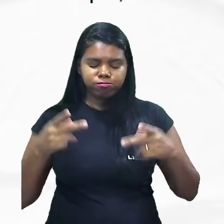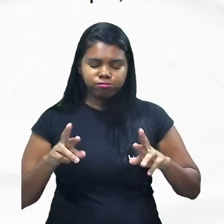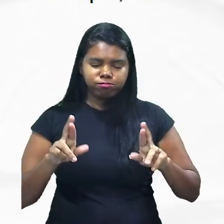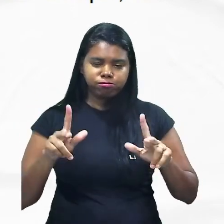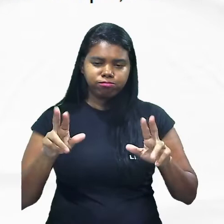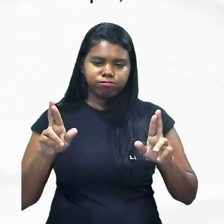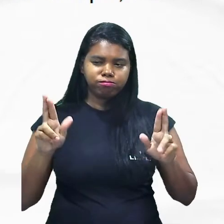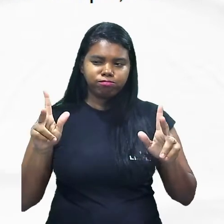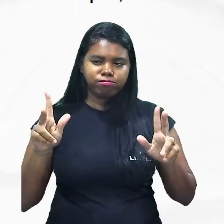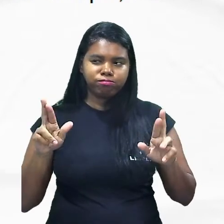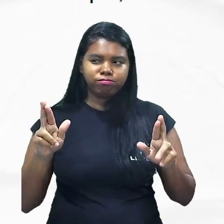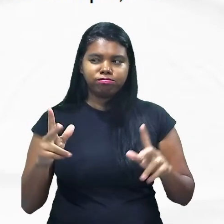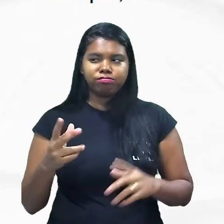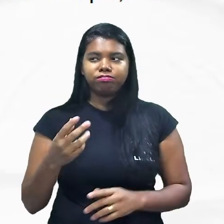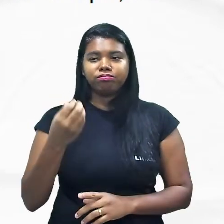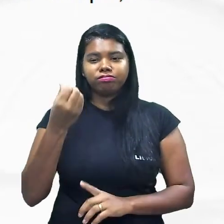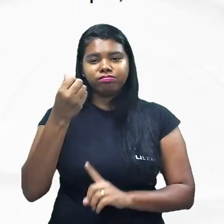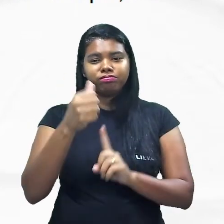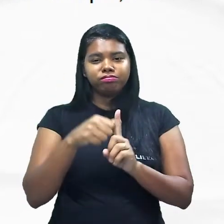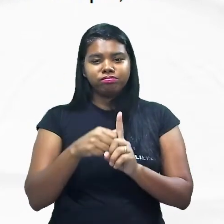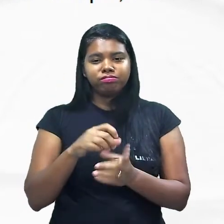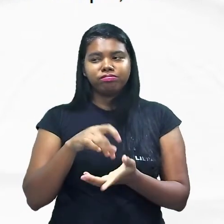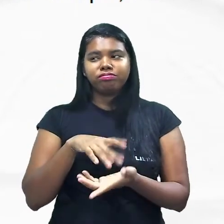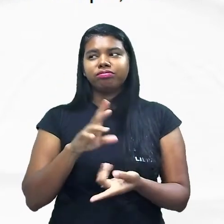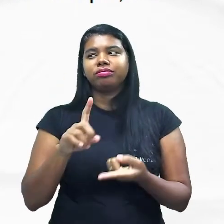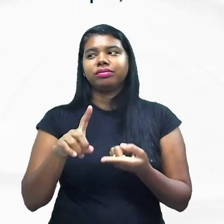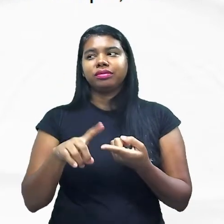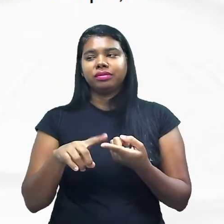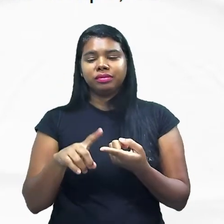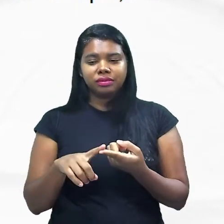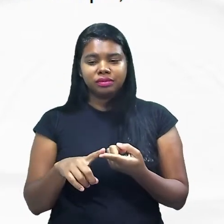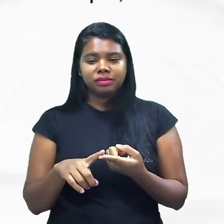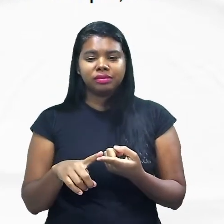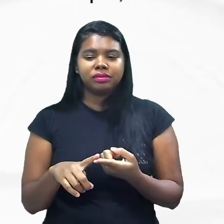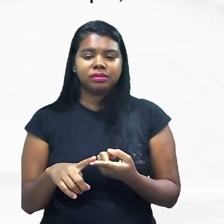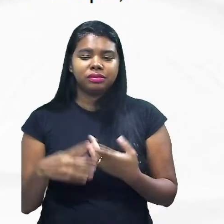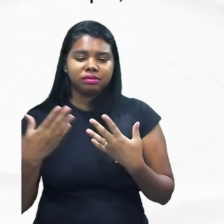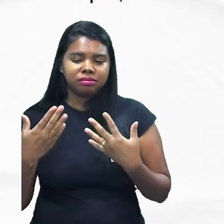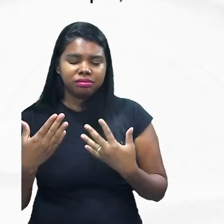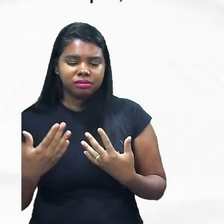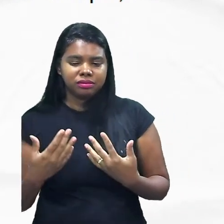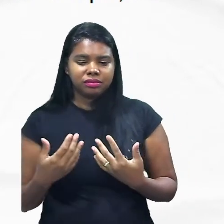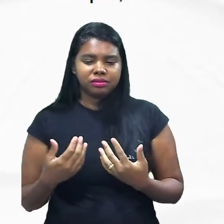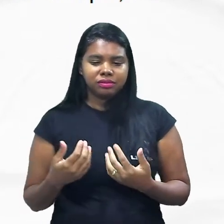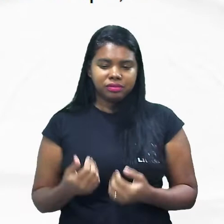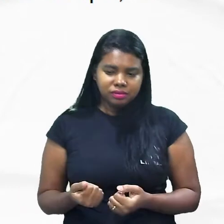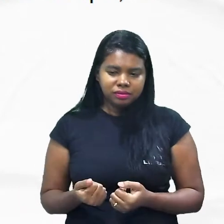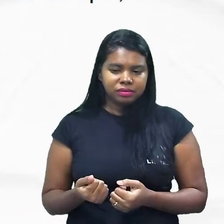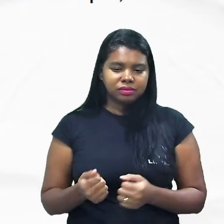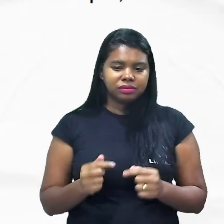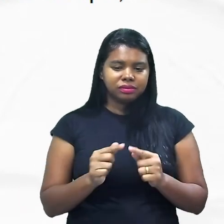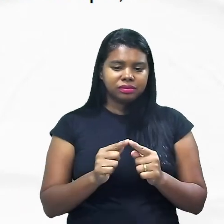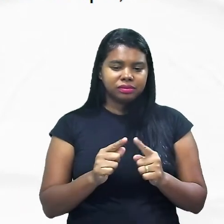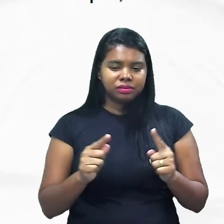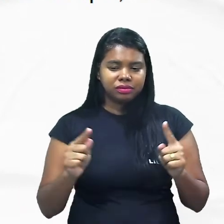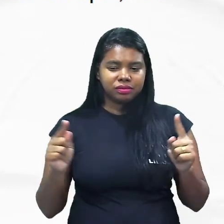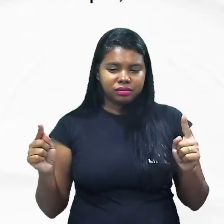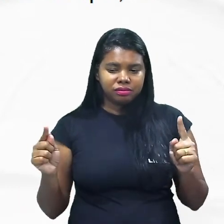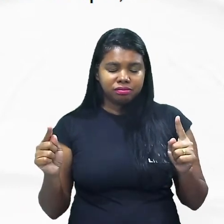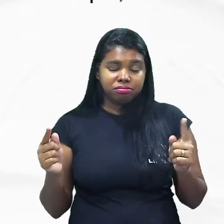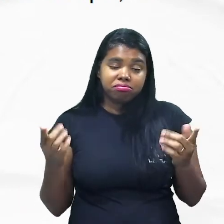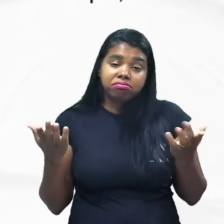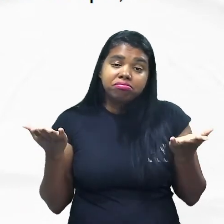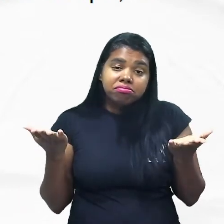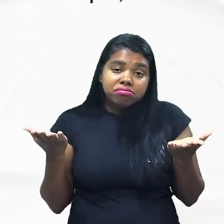cada seis meses tornando-os tornando-os velhos e ultrapassados em um curto espaço de tempo se não